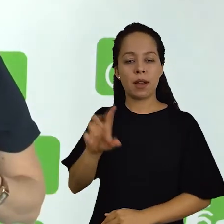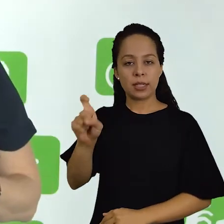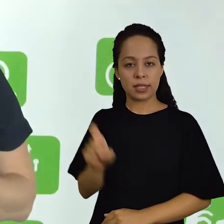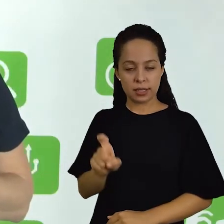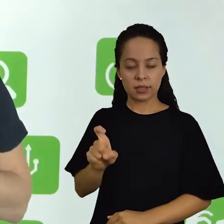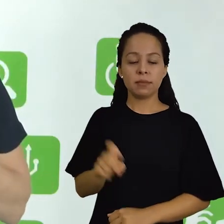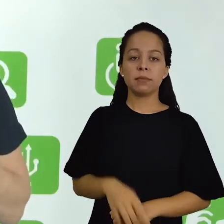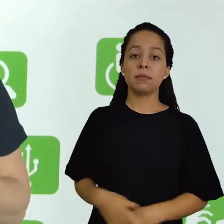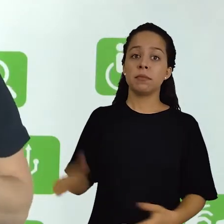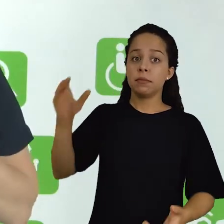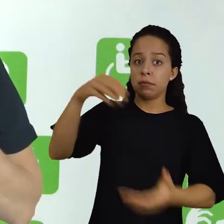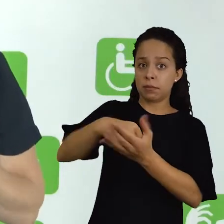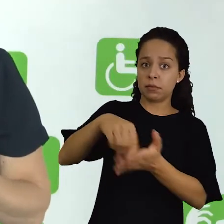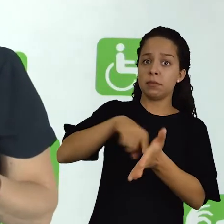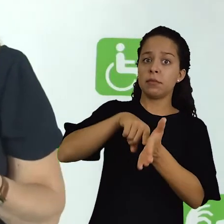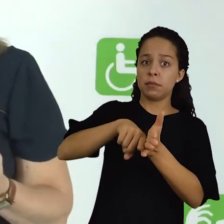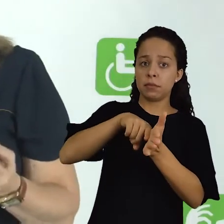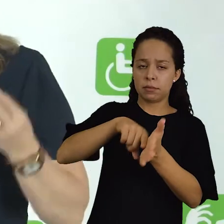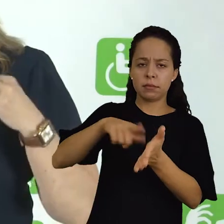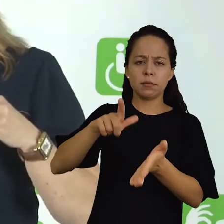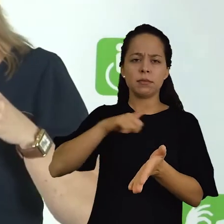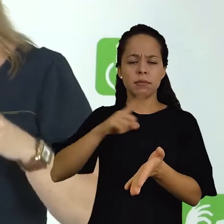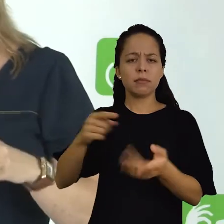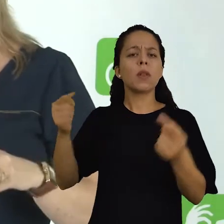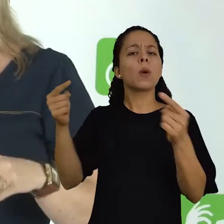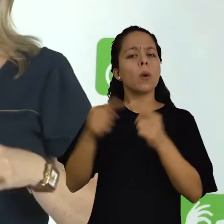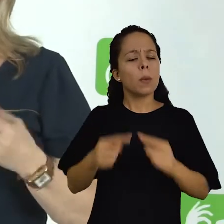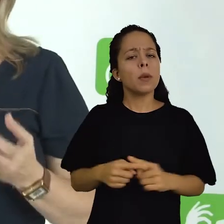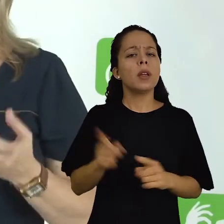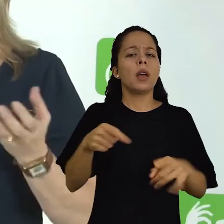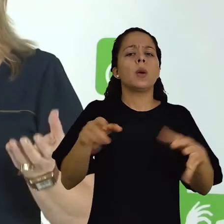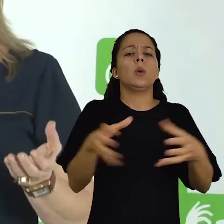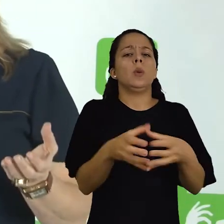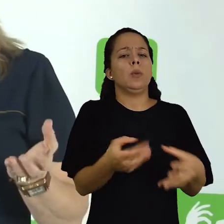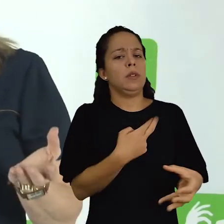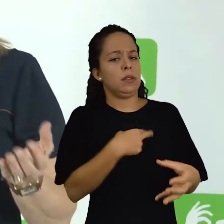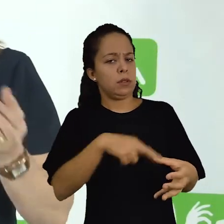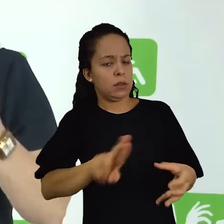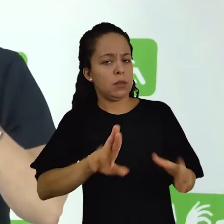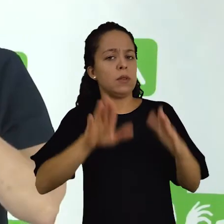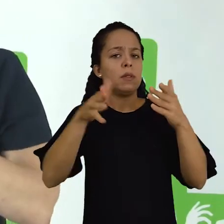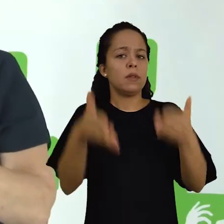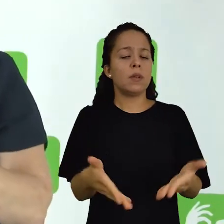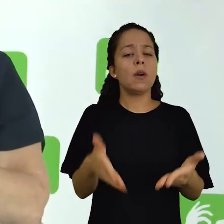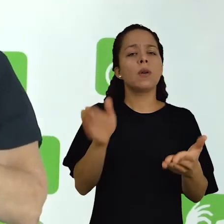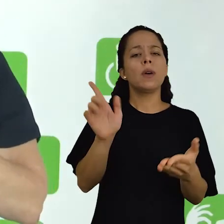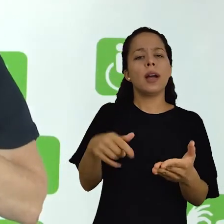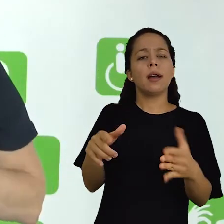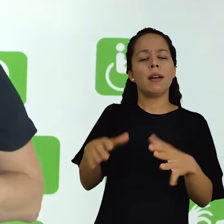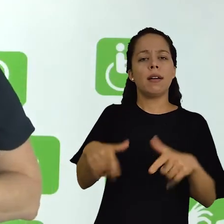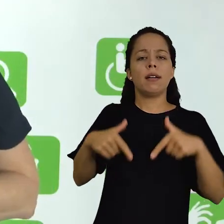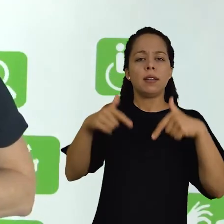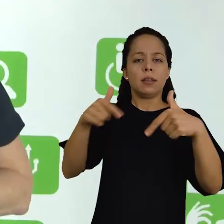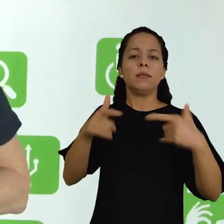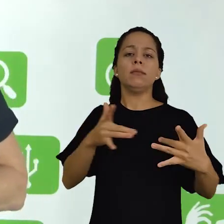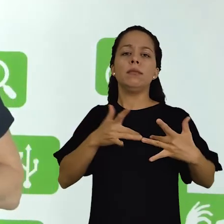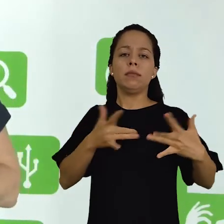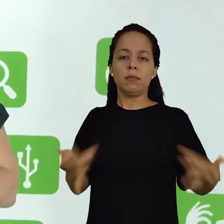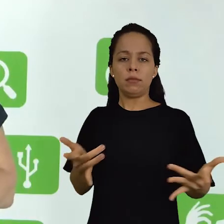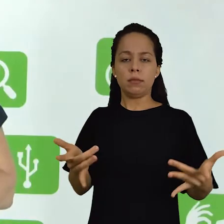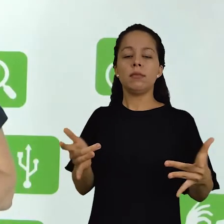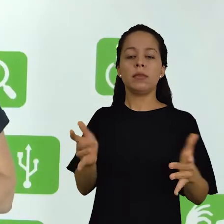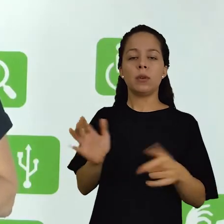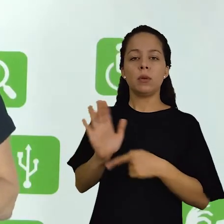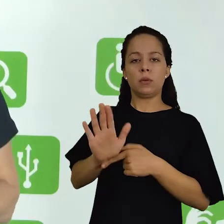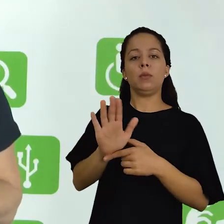Daí, esse é um tipo de pesquisa que tem muita simpatia, é muito utilizada por grupos religiosos voltados para a ação